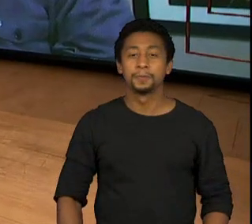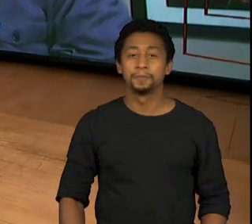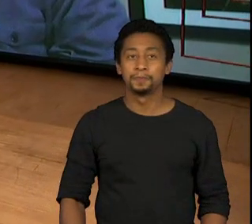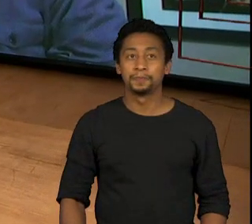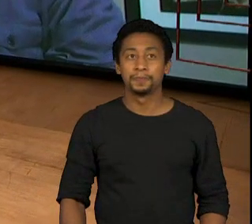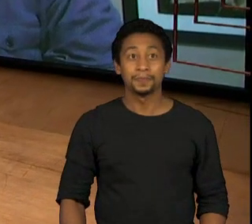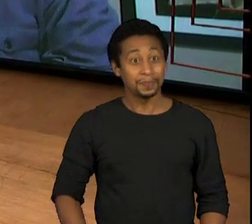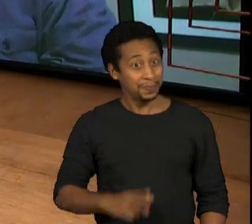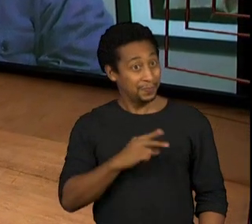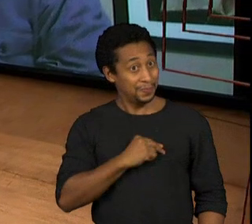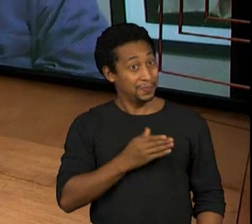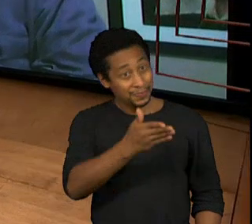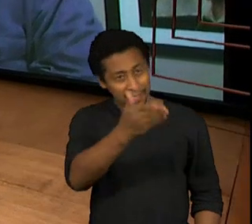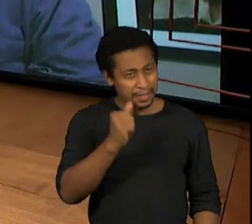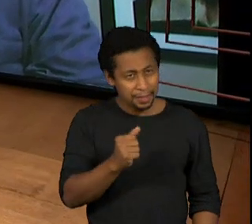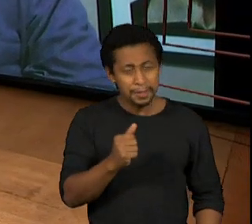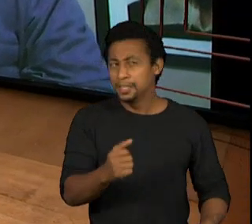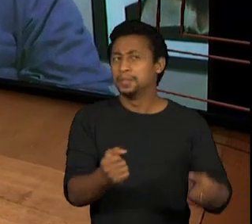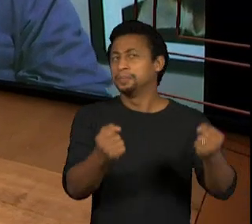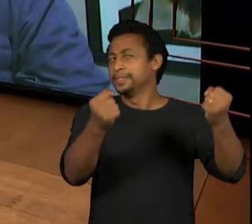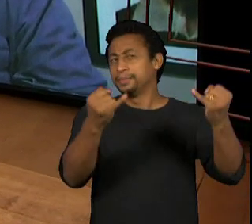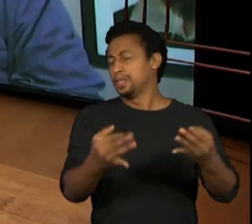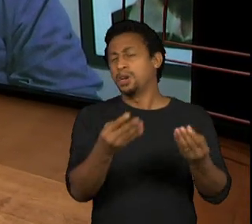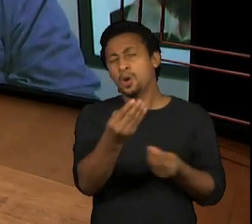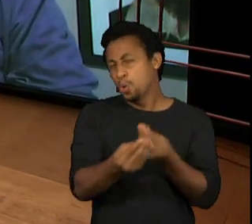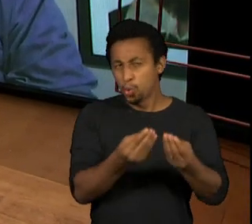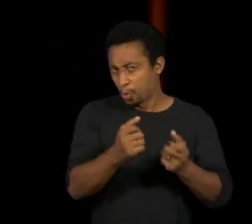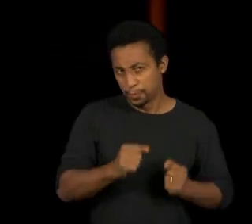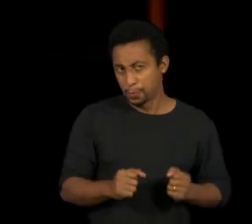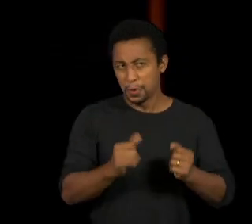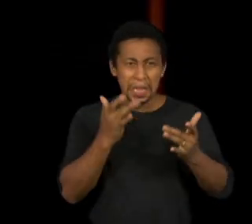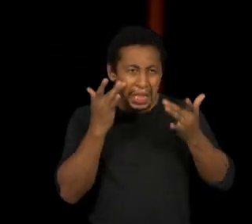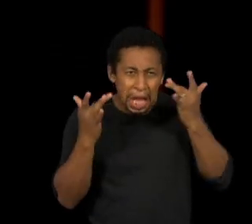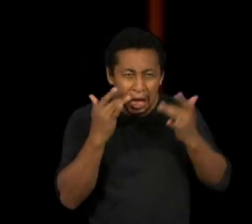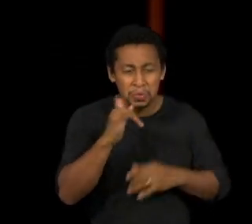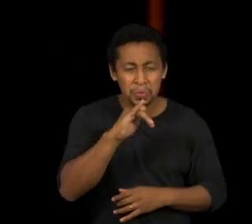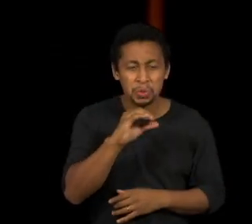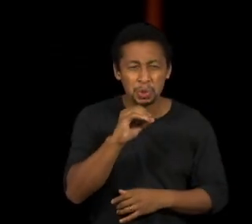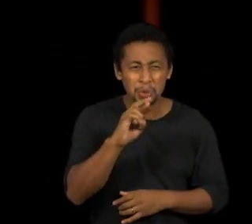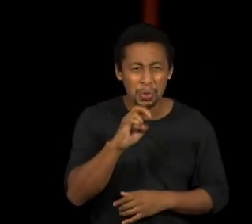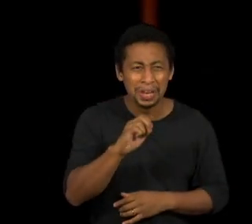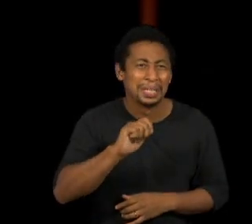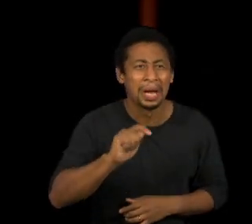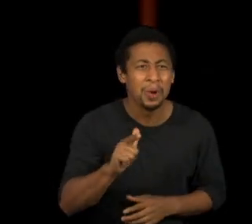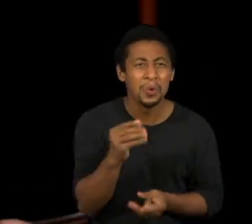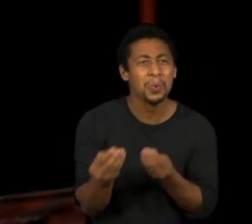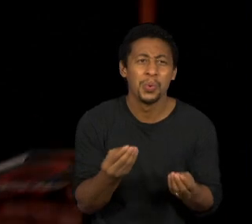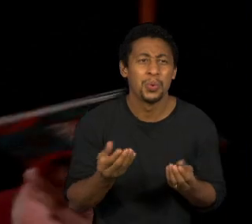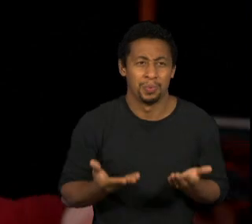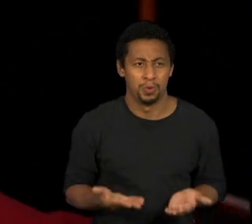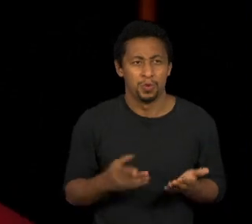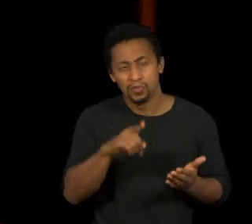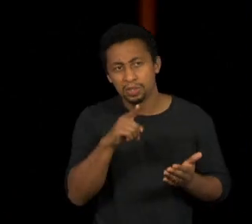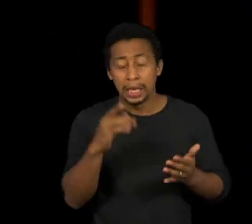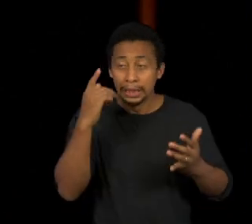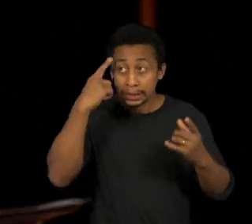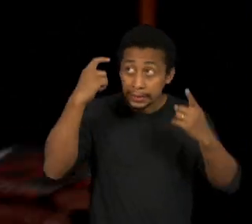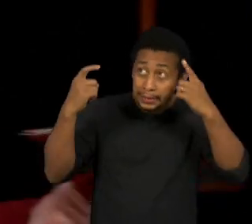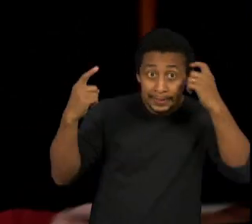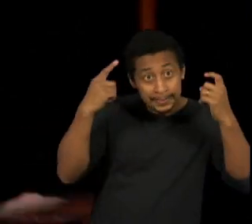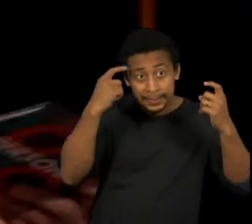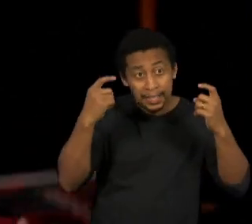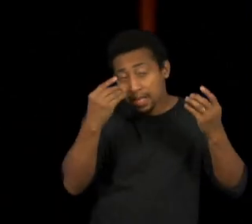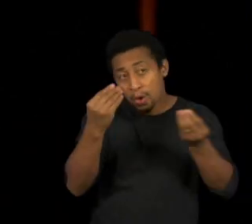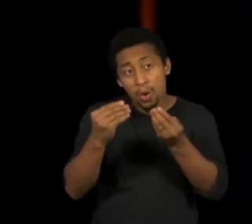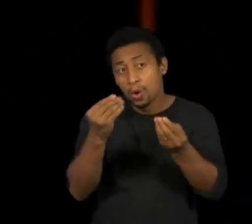Aí, Celso, me diga uma coisa, como é que funcionava o Teatro Jornal? Vocês construíam a peça a partir das notícias do